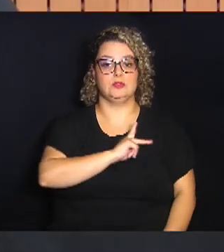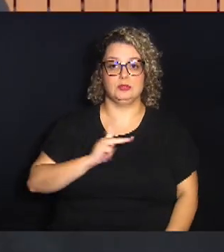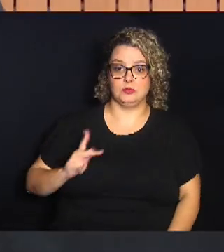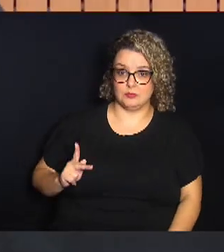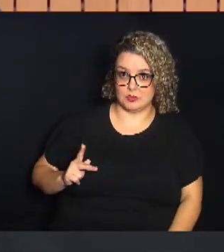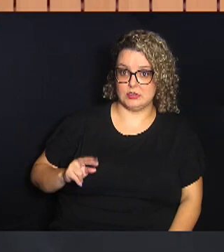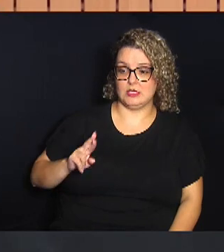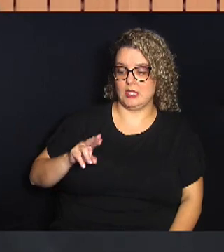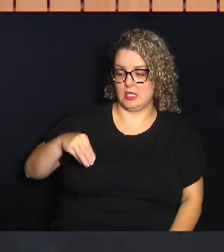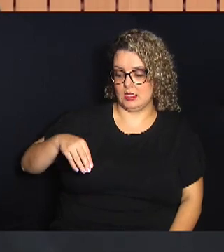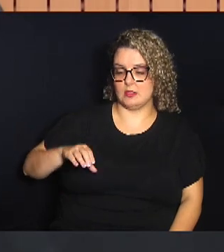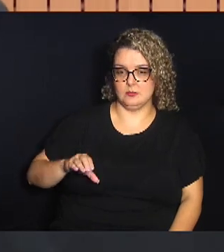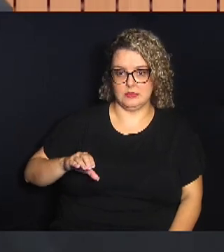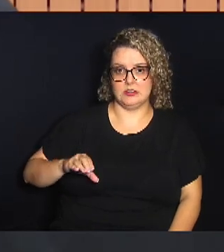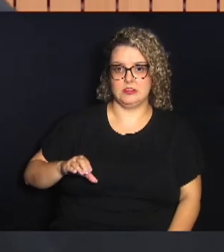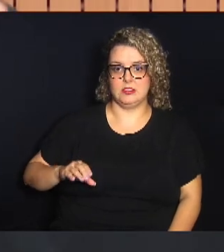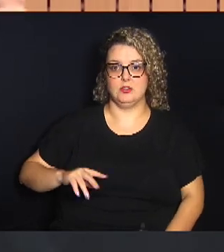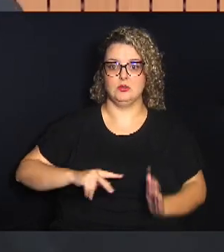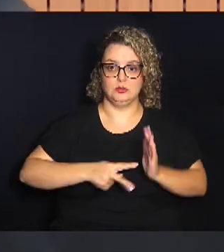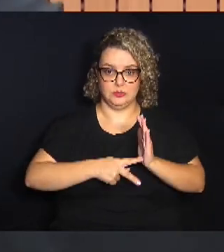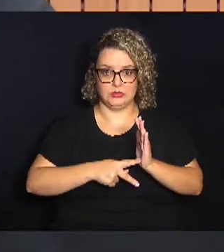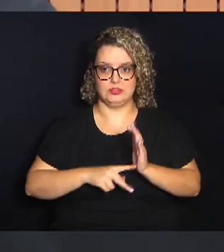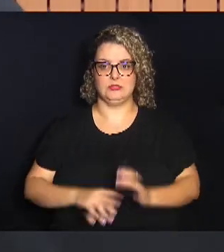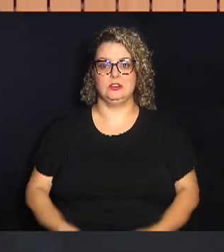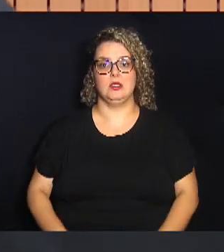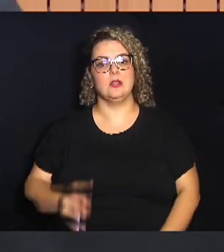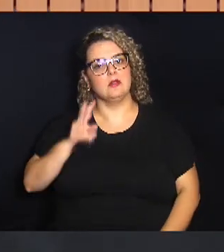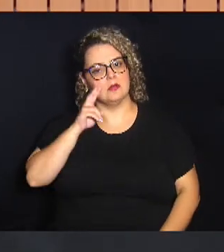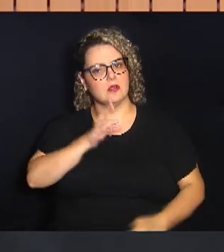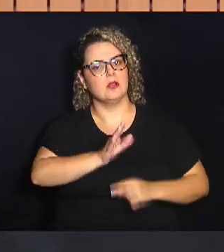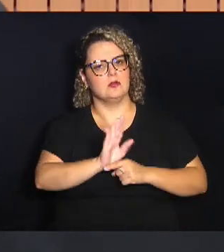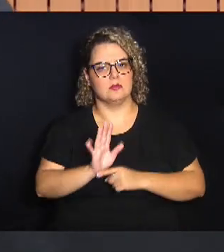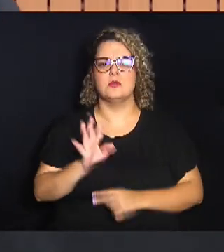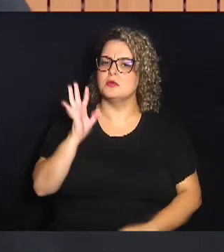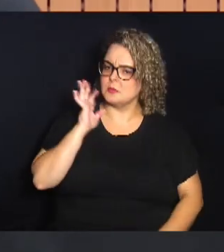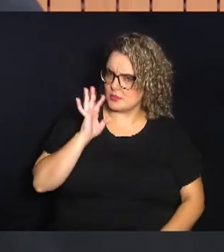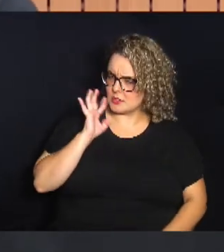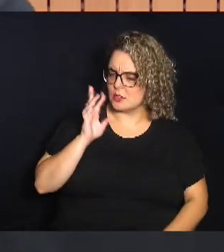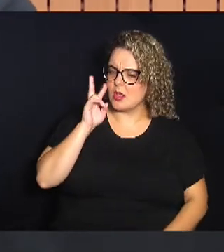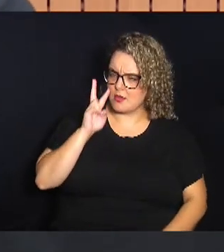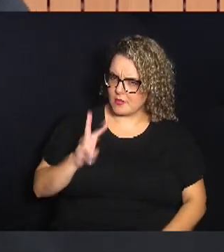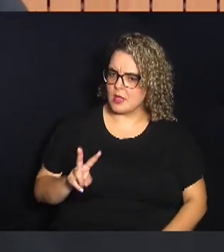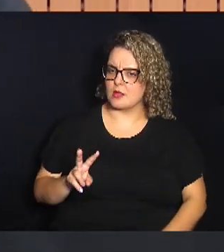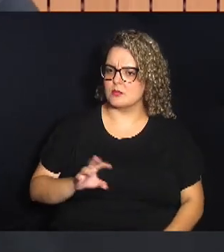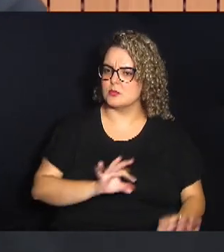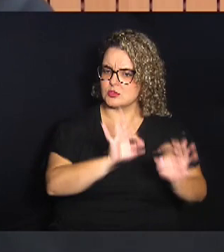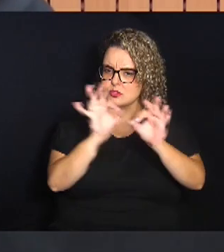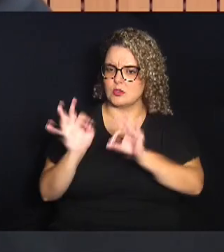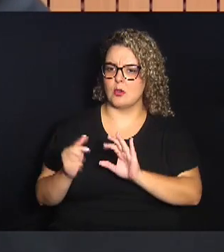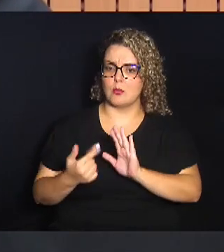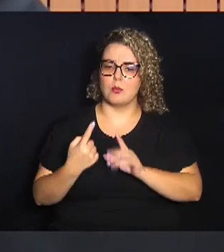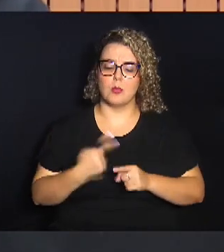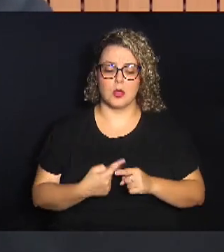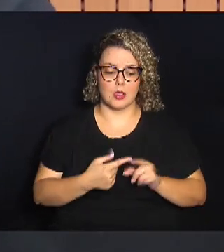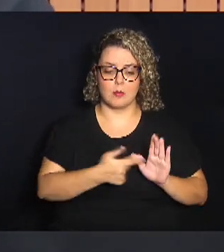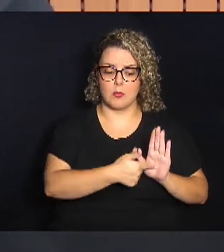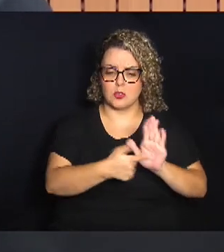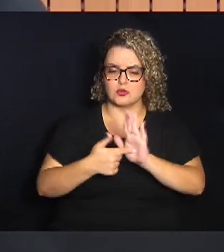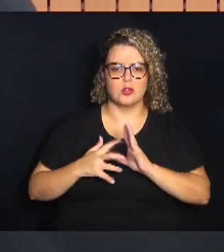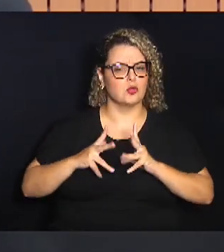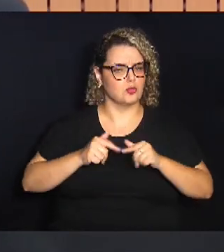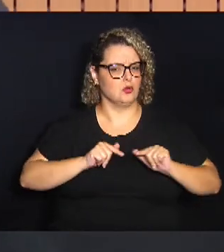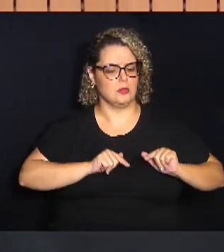metropolitana de Campinas, veio o sindicato, e o vídeo, foi um vídeo muito bacana que a gente assistiu, porque demonstrou toda a luta,